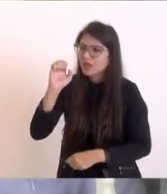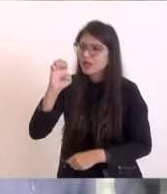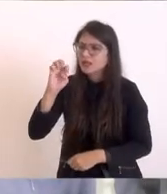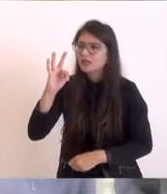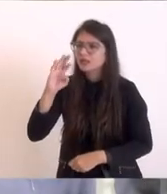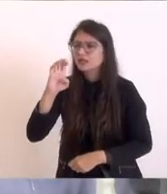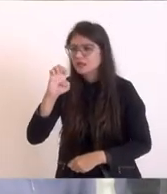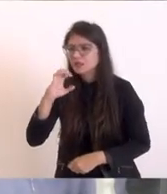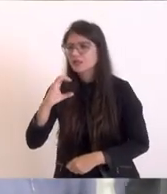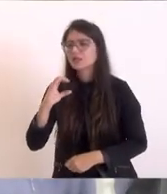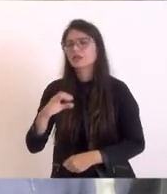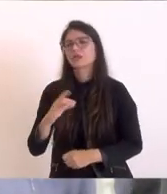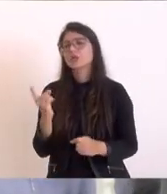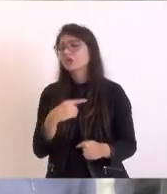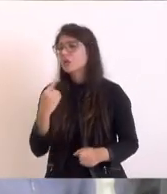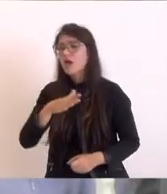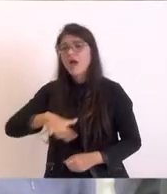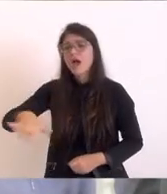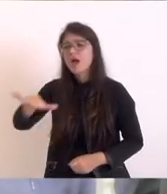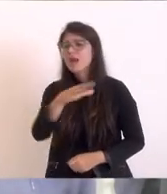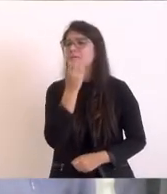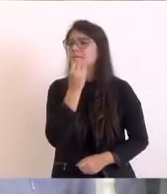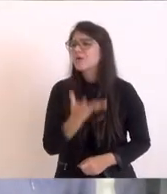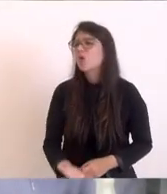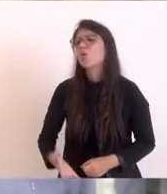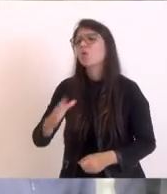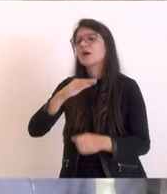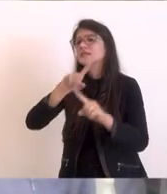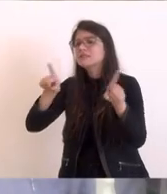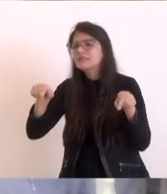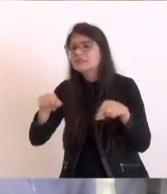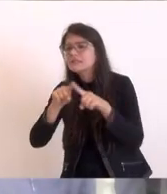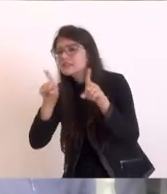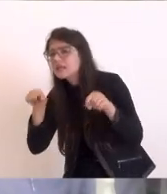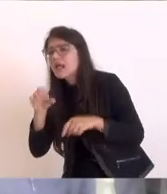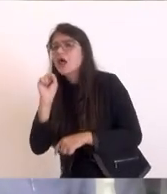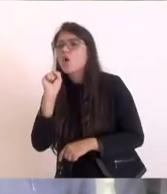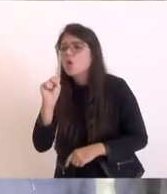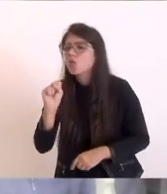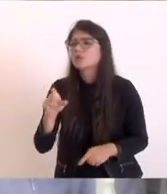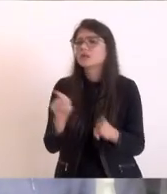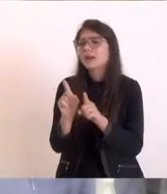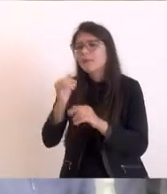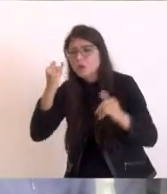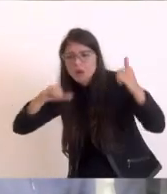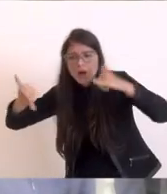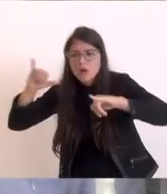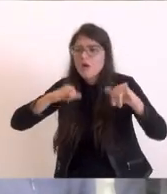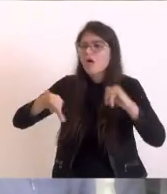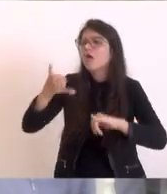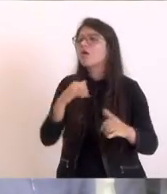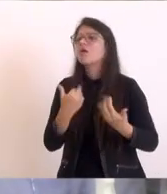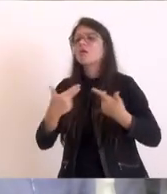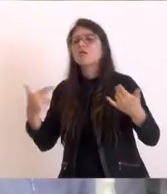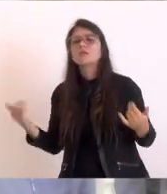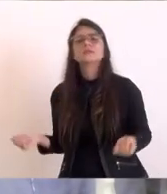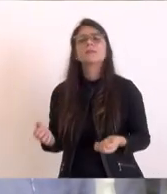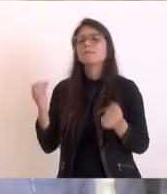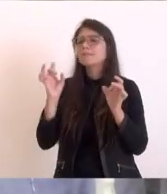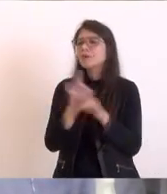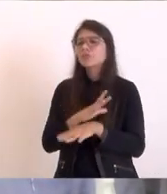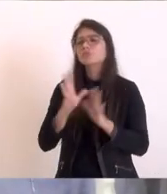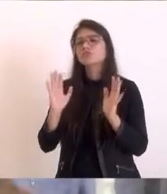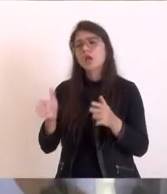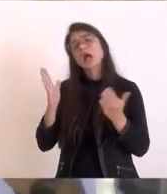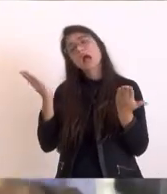altamente preparada, são oito salas, auditório, laboratório, tudo pronto. Acho que agora, acredito que, se